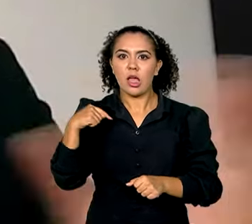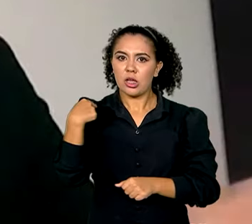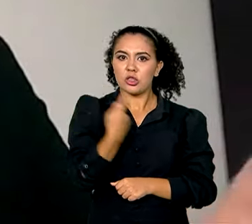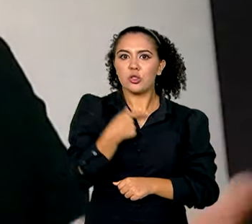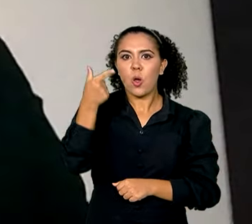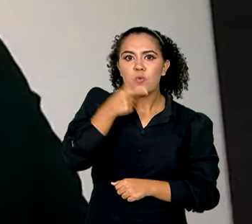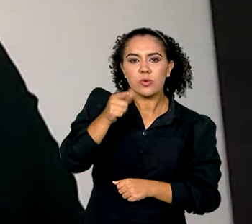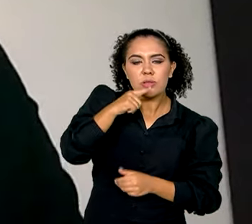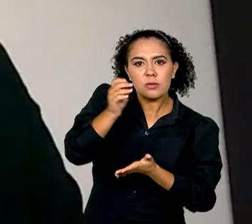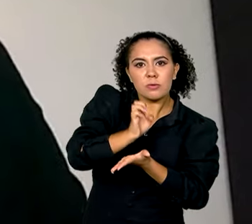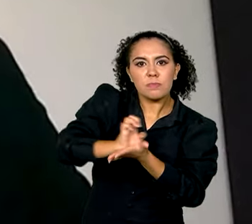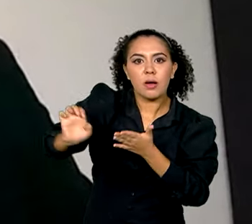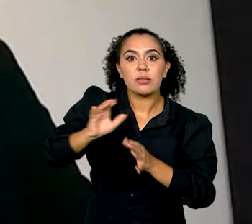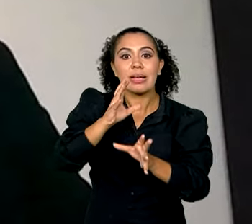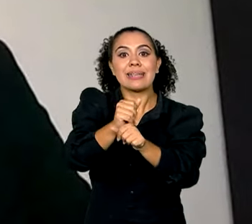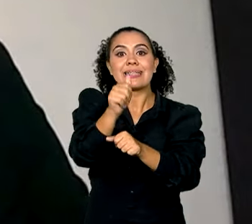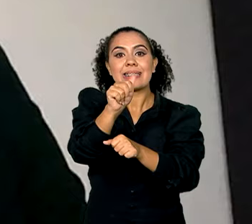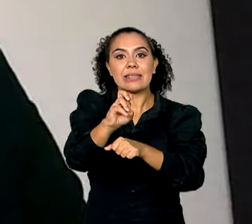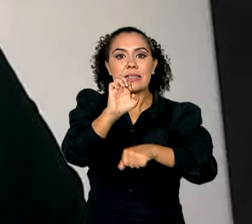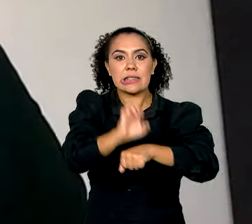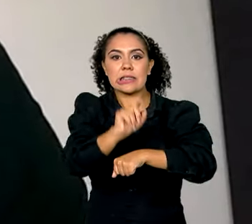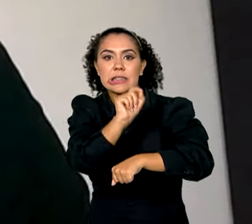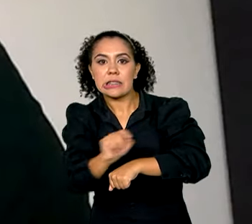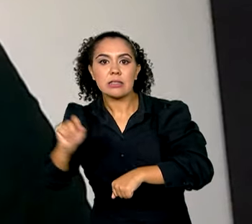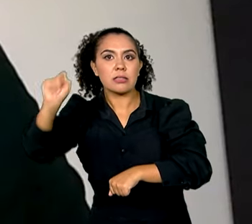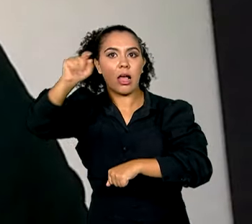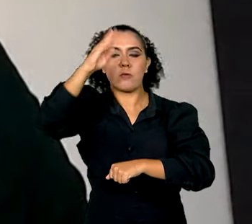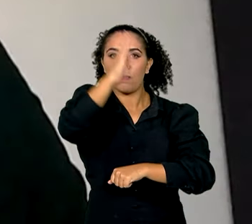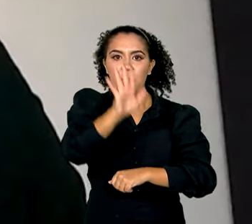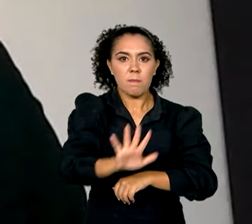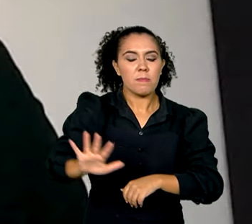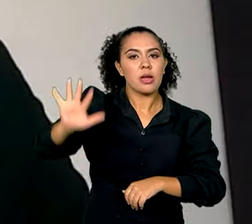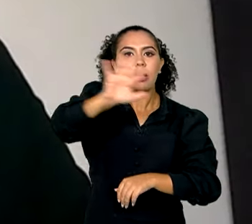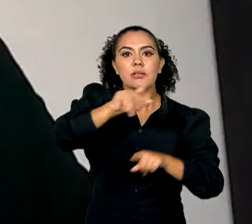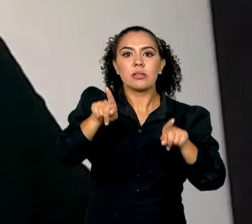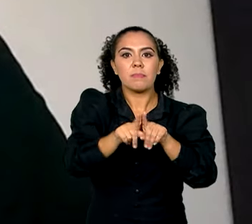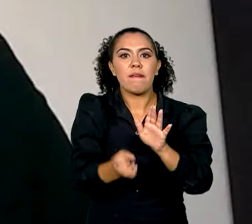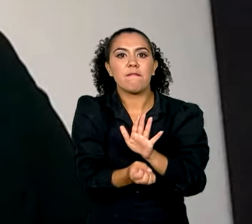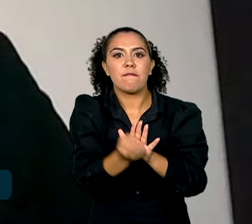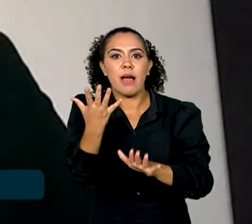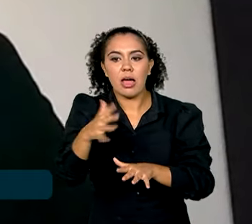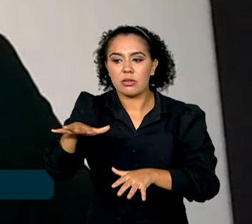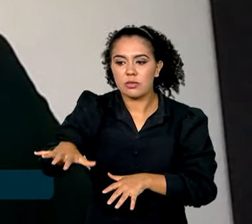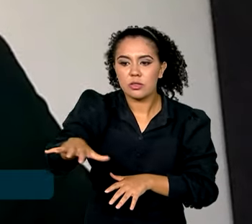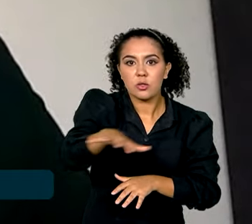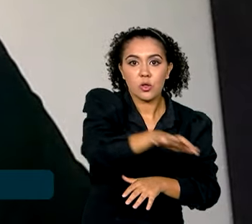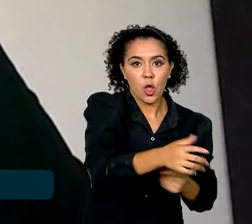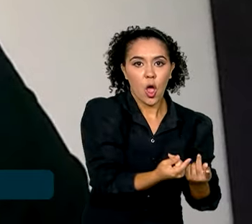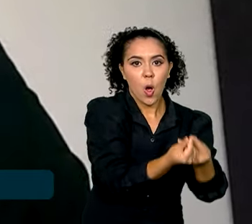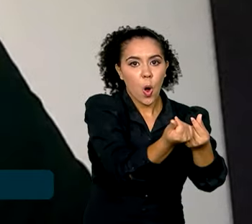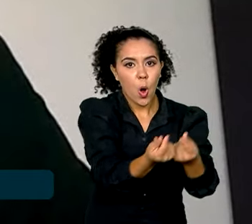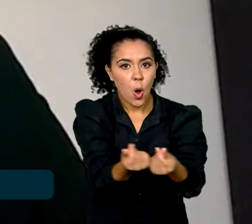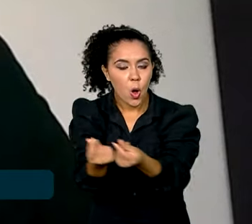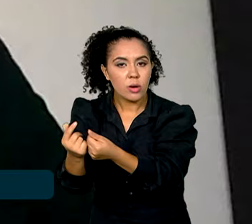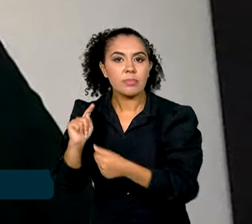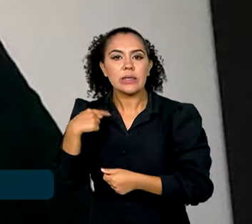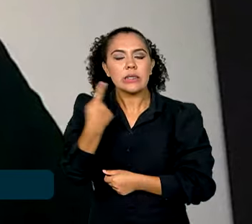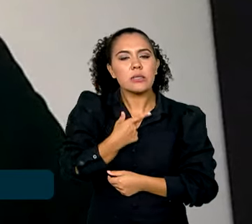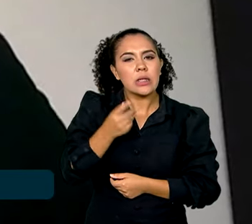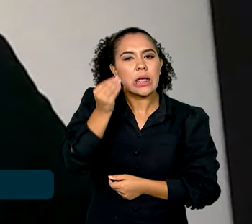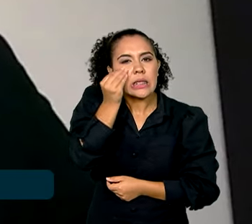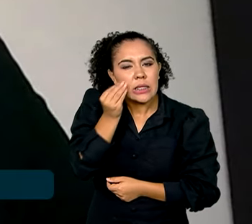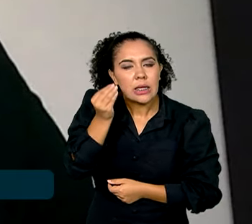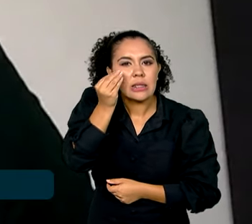em 15 estados de todas as regiões do Brasil em diversos setores da economia e tentando sair do tradicional,